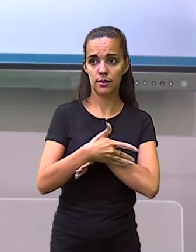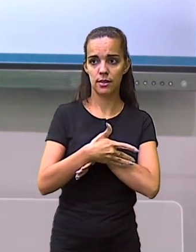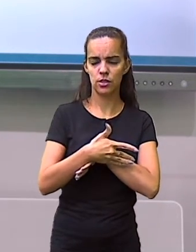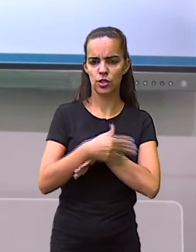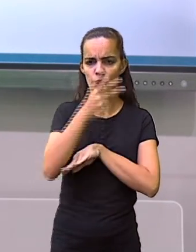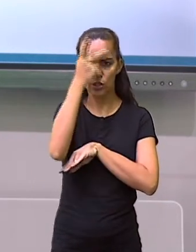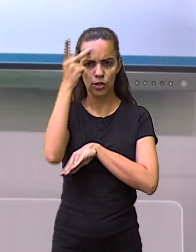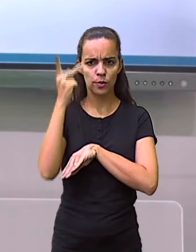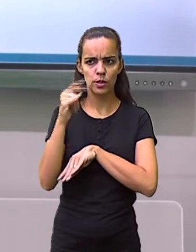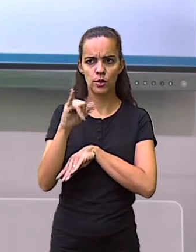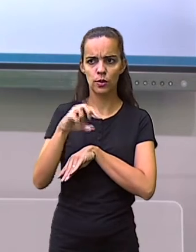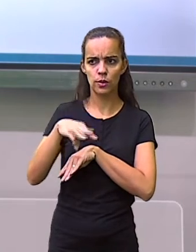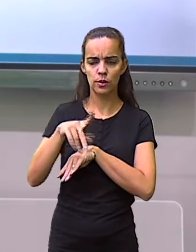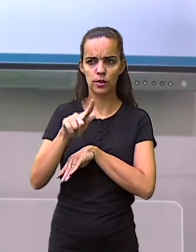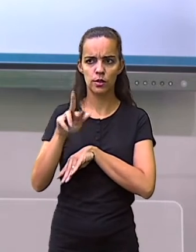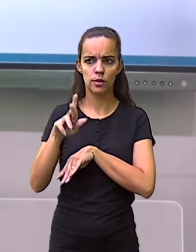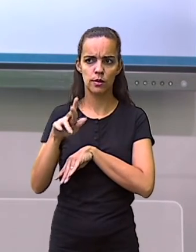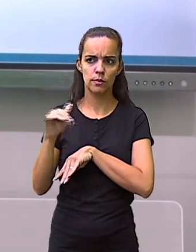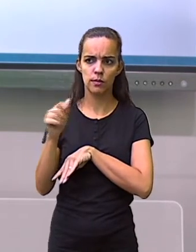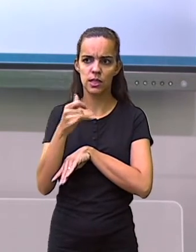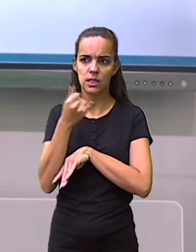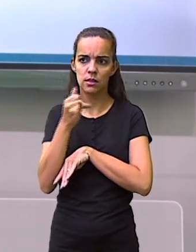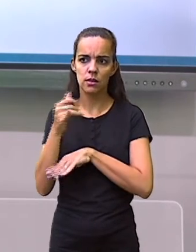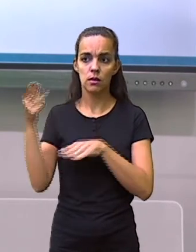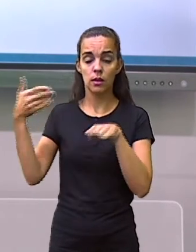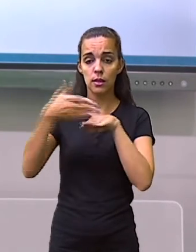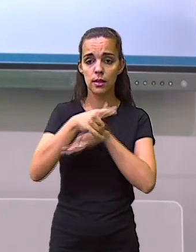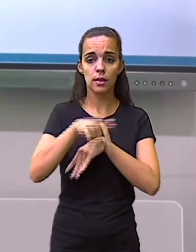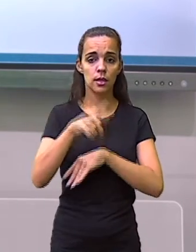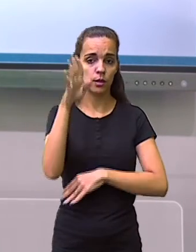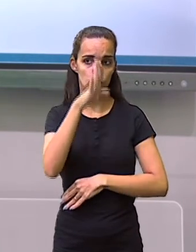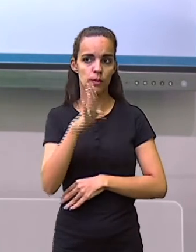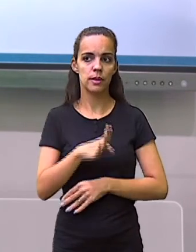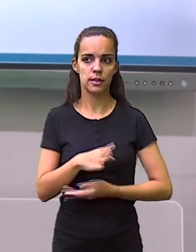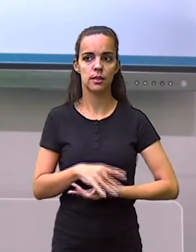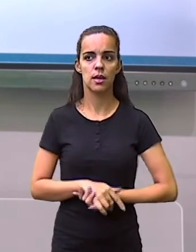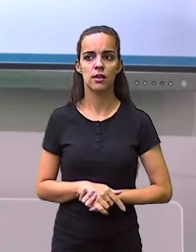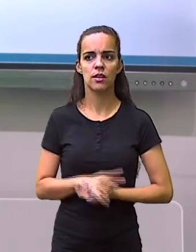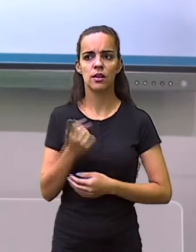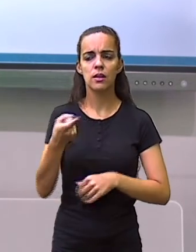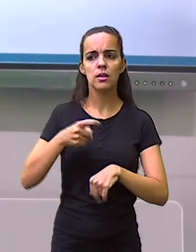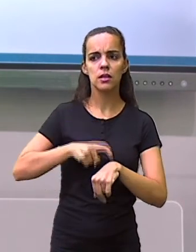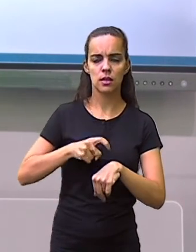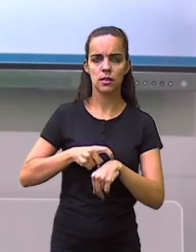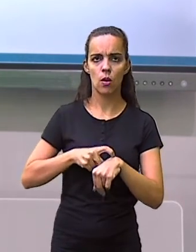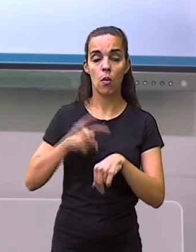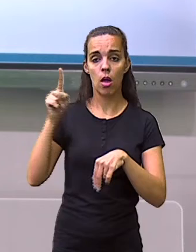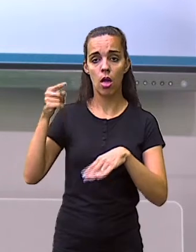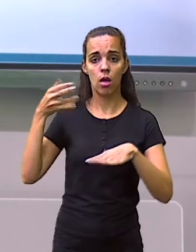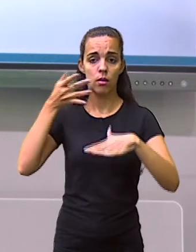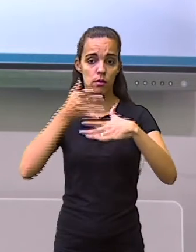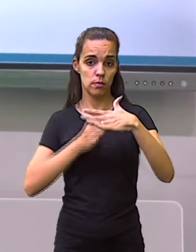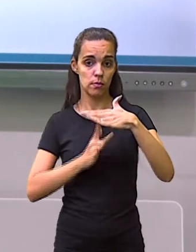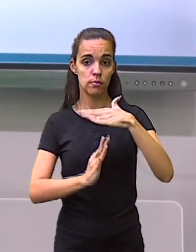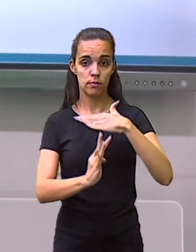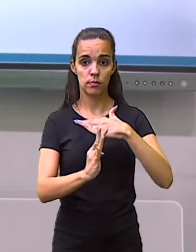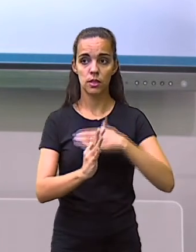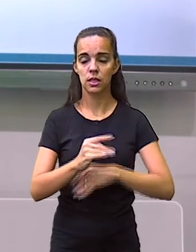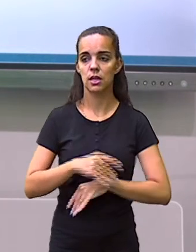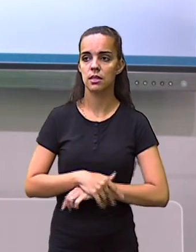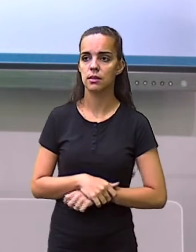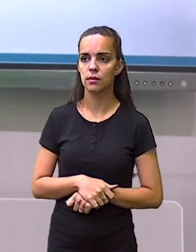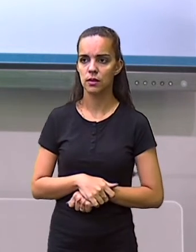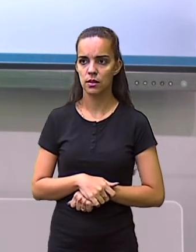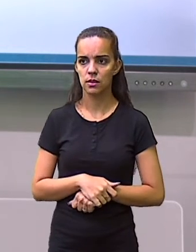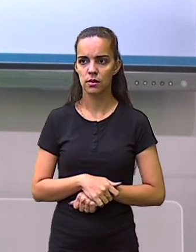imigrantes italianos no território brasileiro. Então, esse movimento é de imigração. E então,